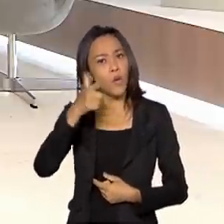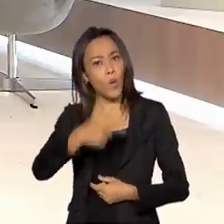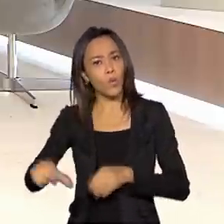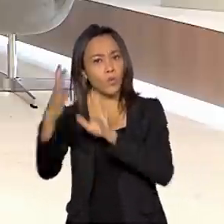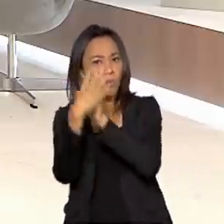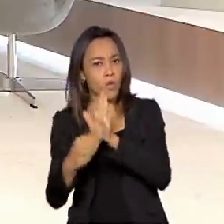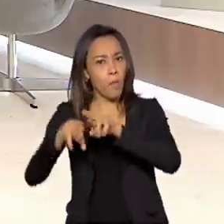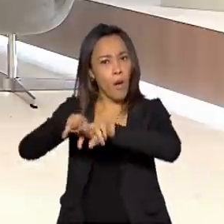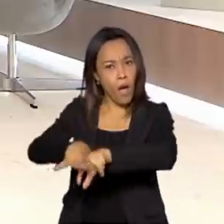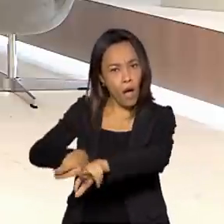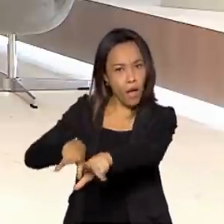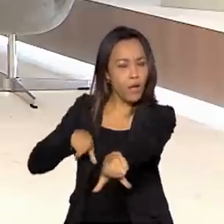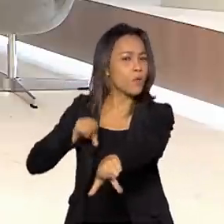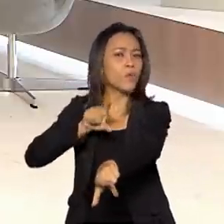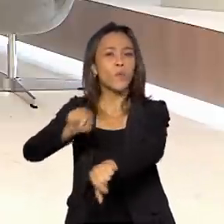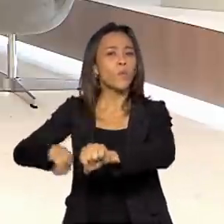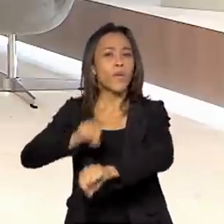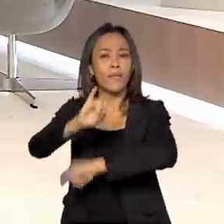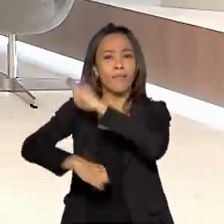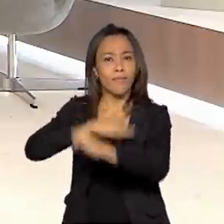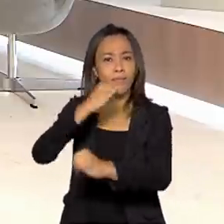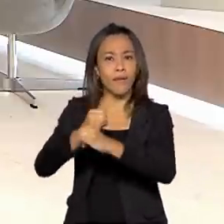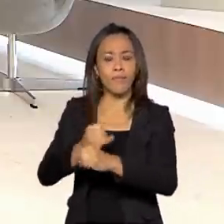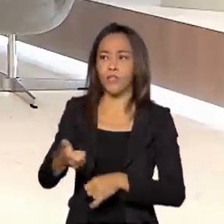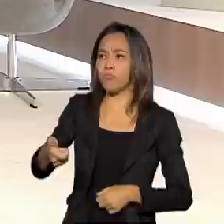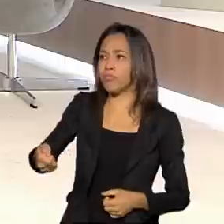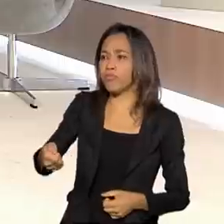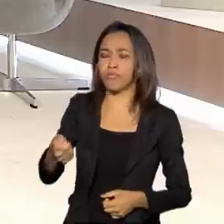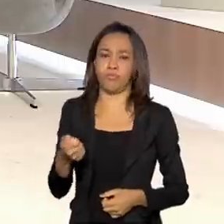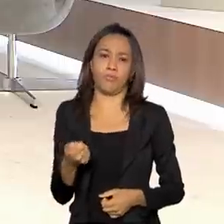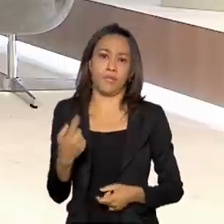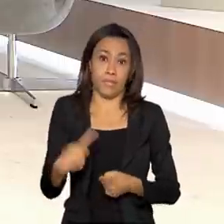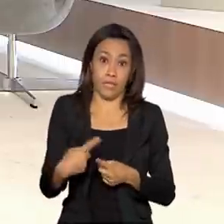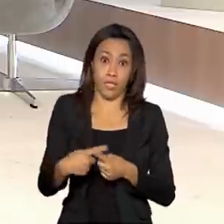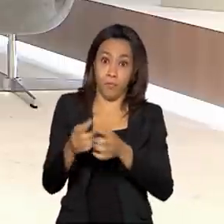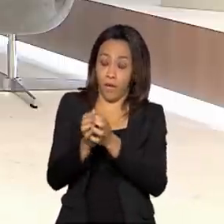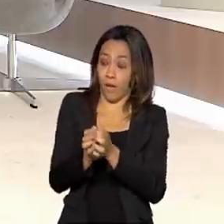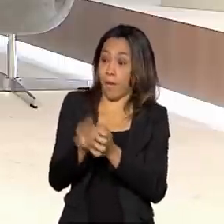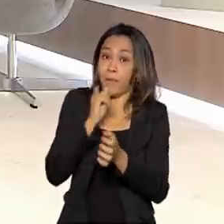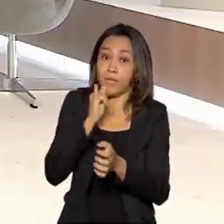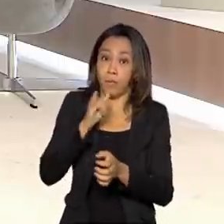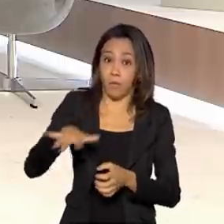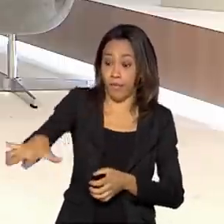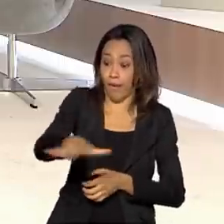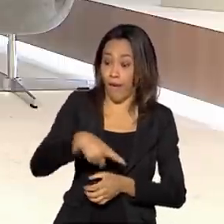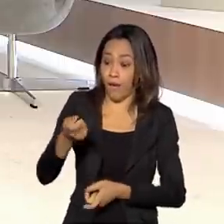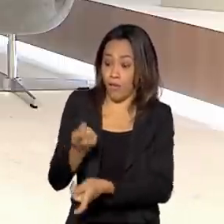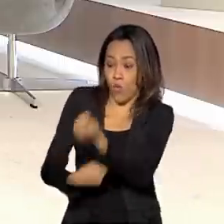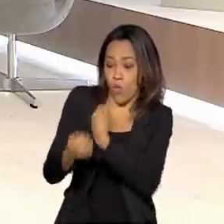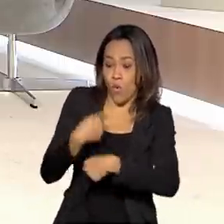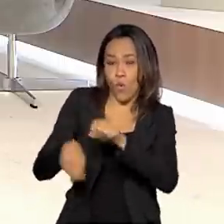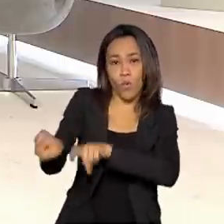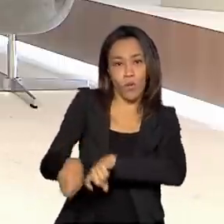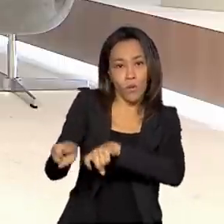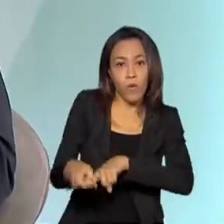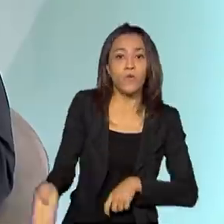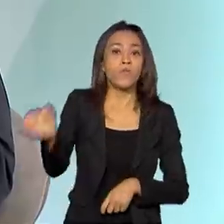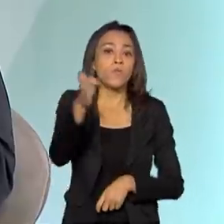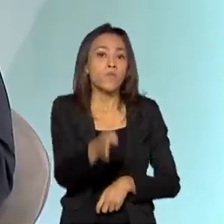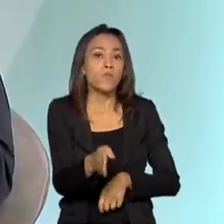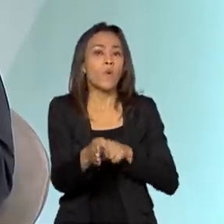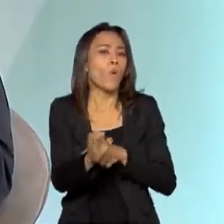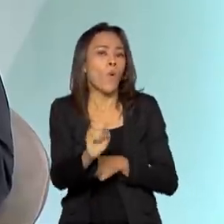aquelas relacionadas com a internet das coisas, seja para aplicações massivas, como o agrobusiness, por exemplo, seja para aplicações